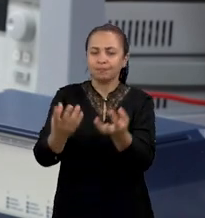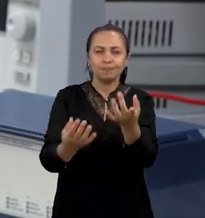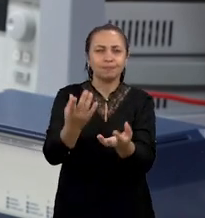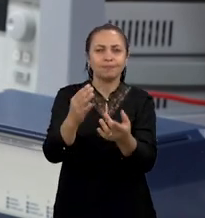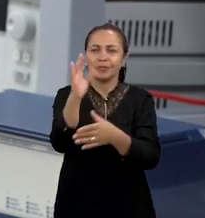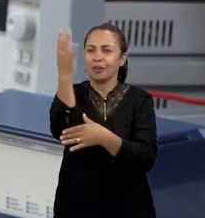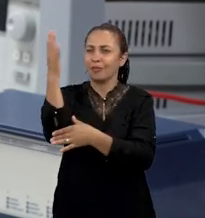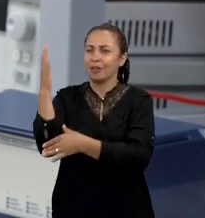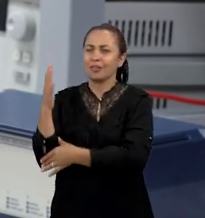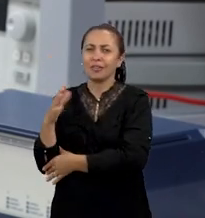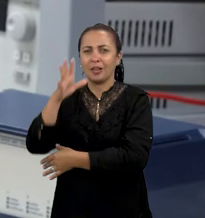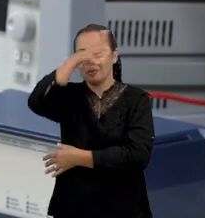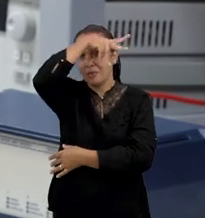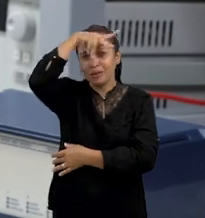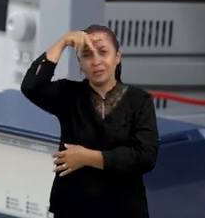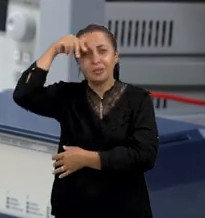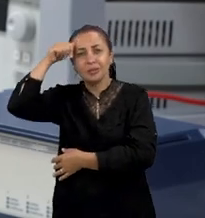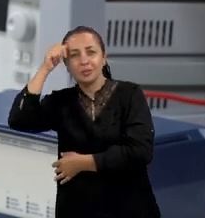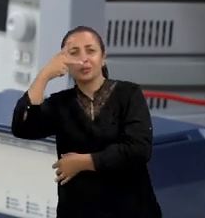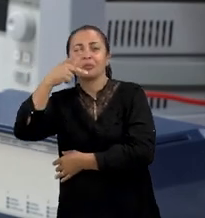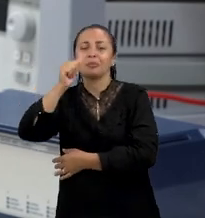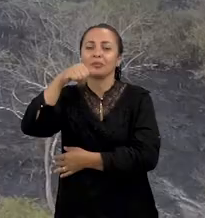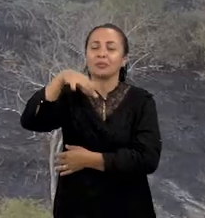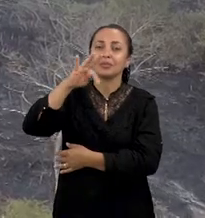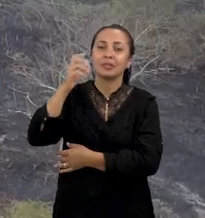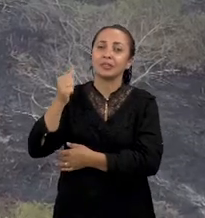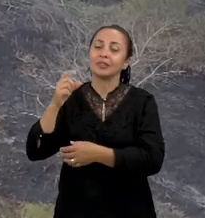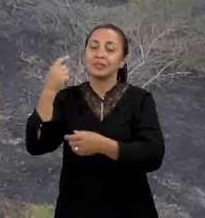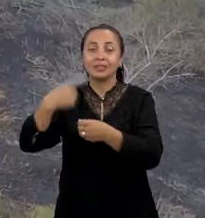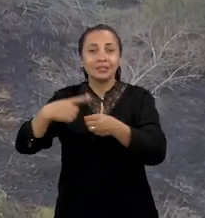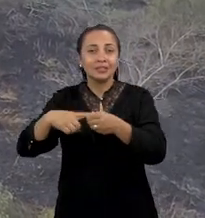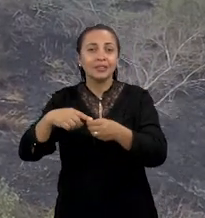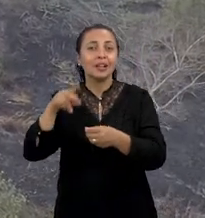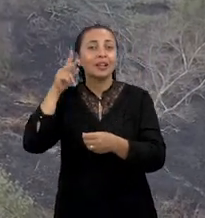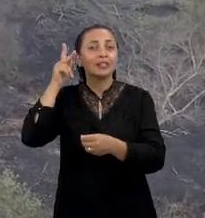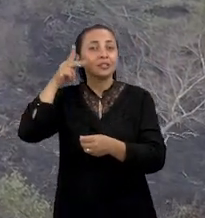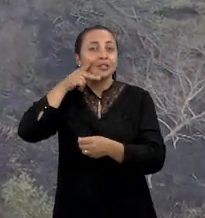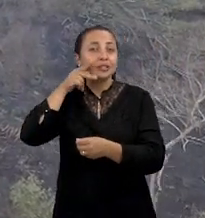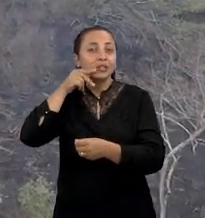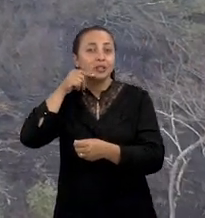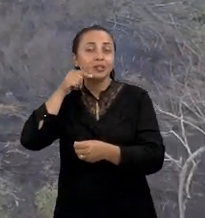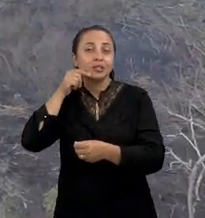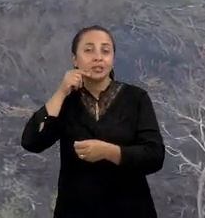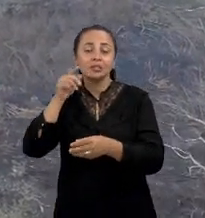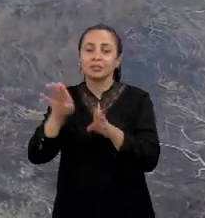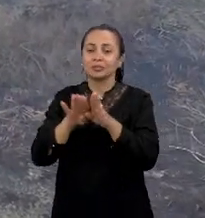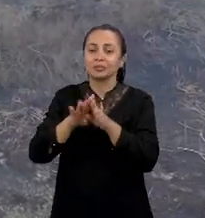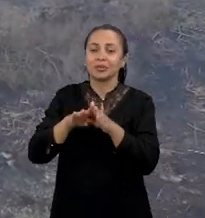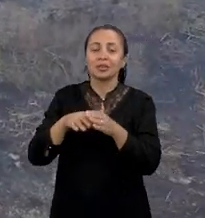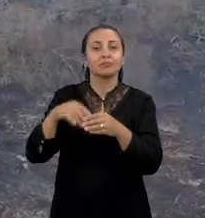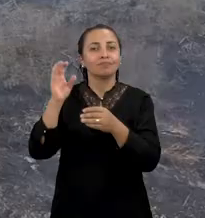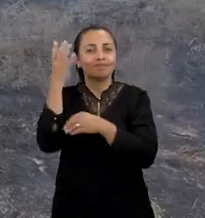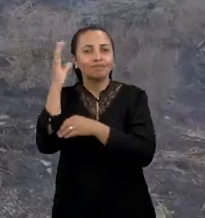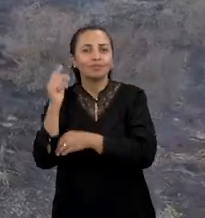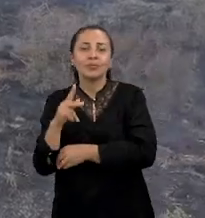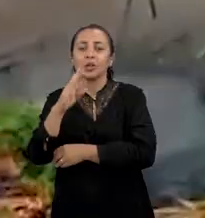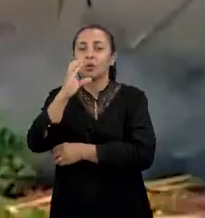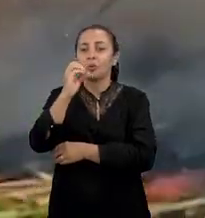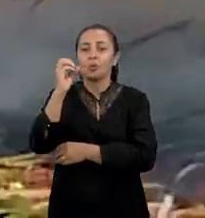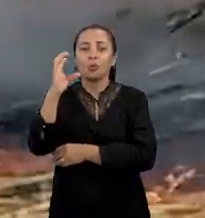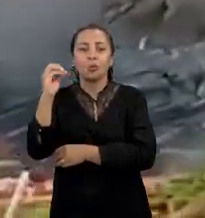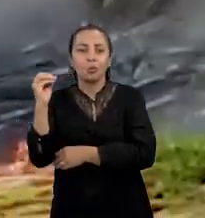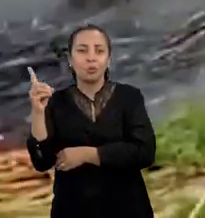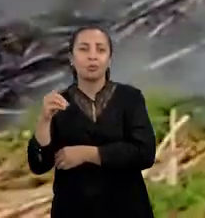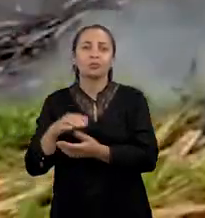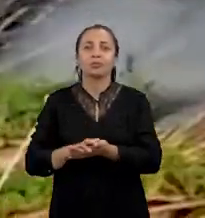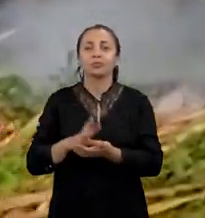florestais na Amazônia, no Pantanal e na nossa cidade, Fortaleza, que foi no Parque do Cocó. São incêndios outdoor